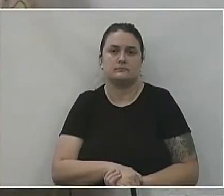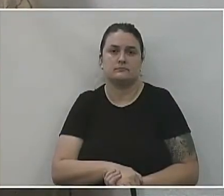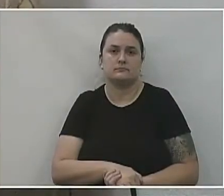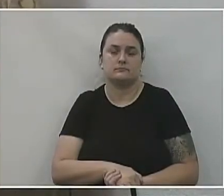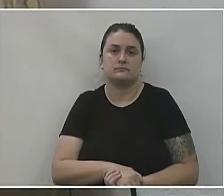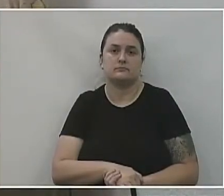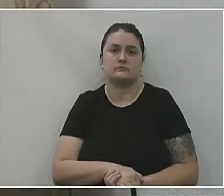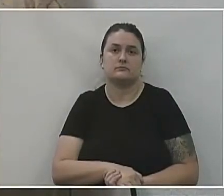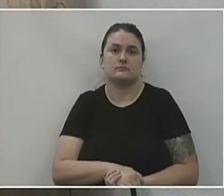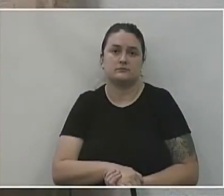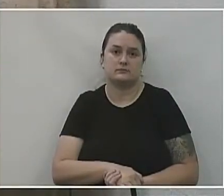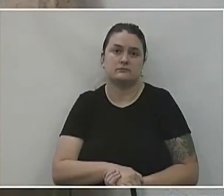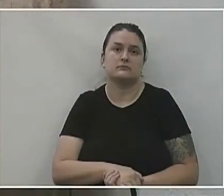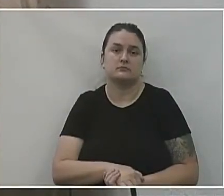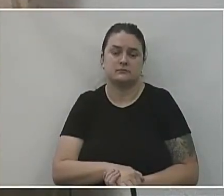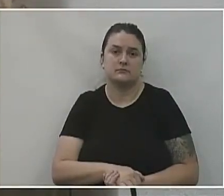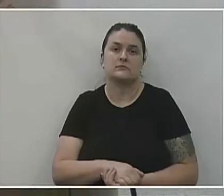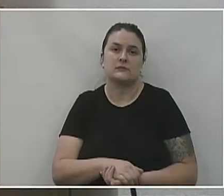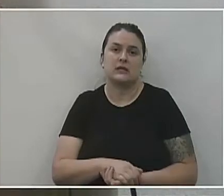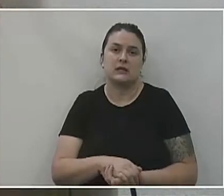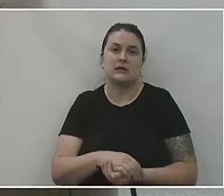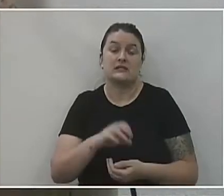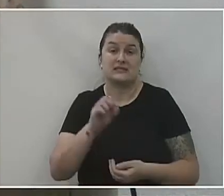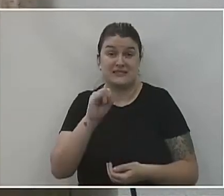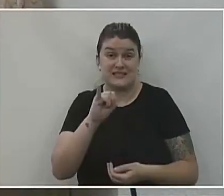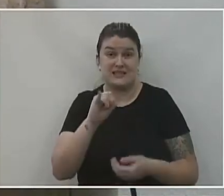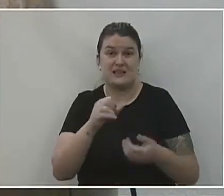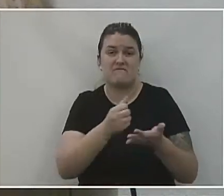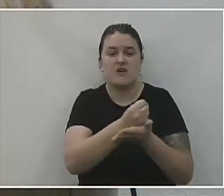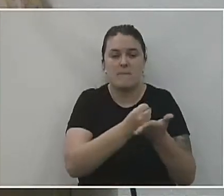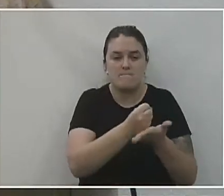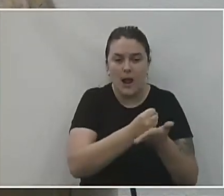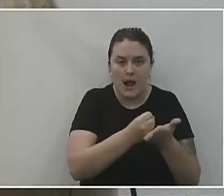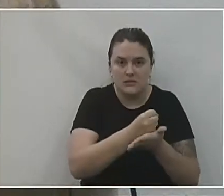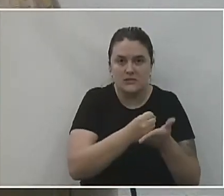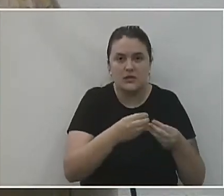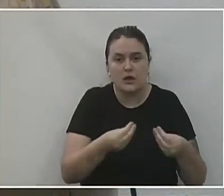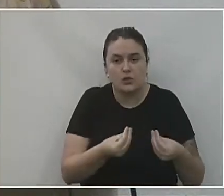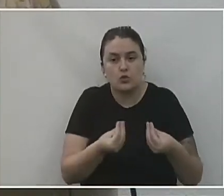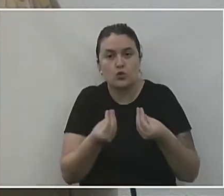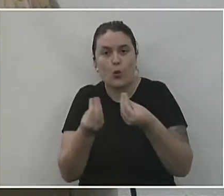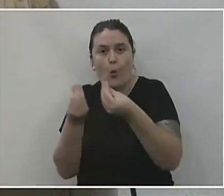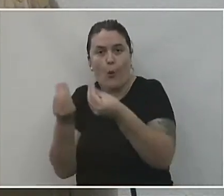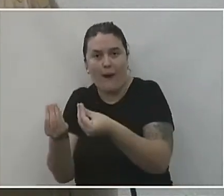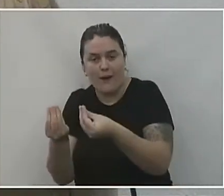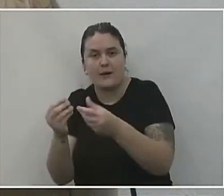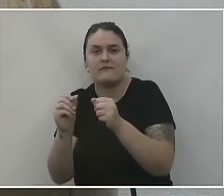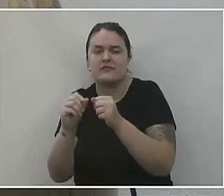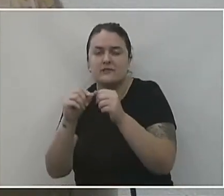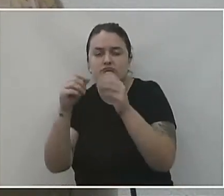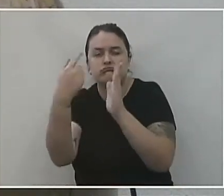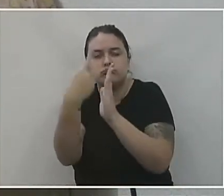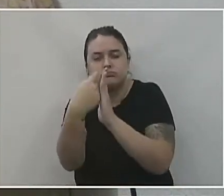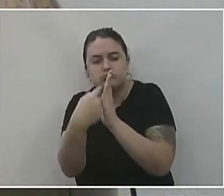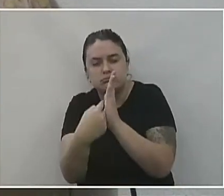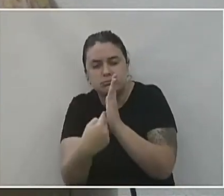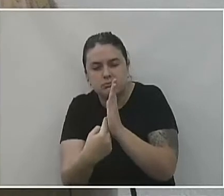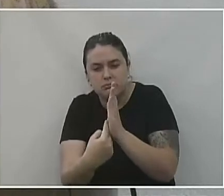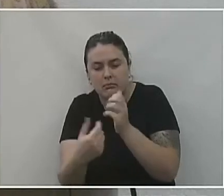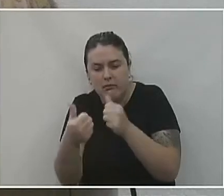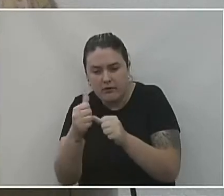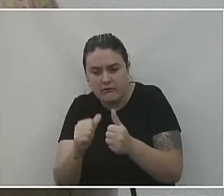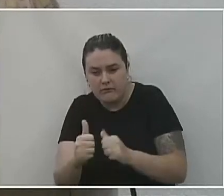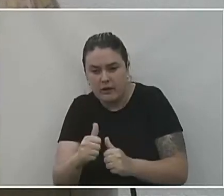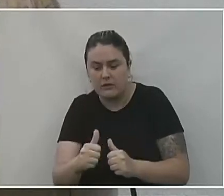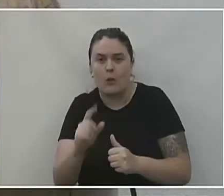Dentro de um critério de vigilância sanitária, lógico, né? Mas gostaria de fortalecer que a gente não é... Não favorece o kit,